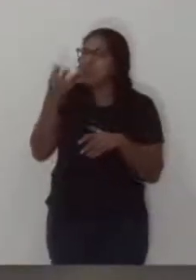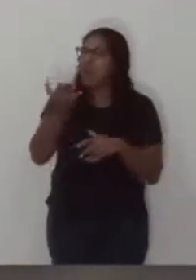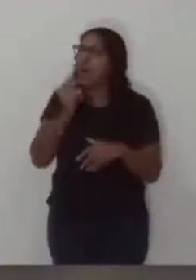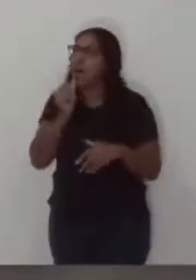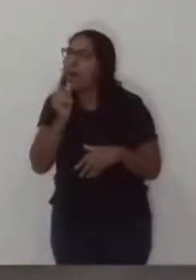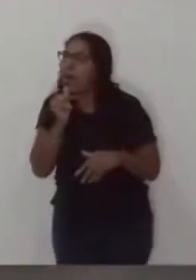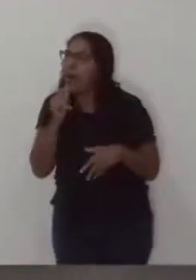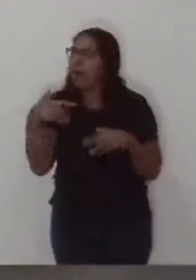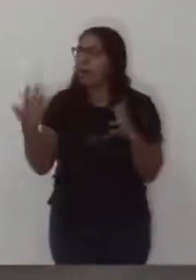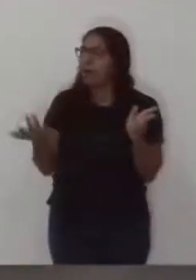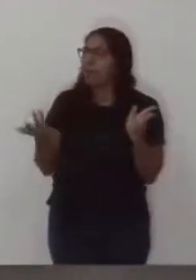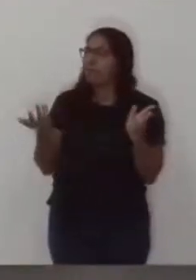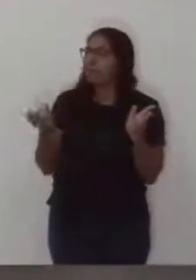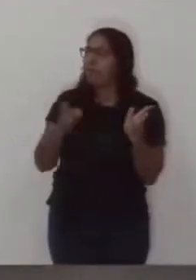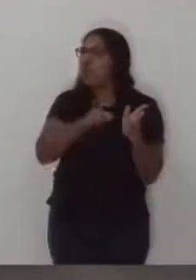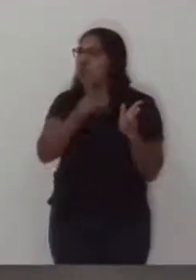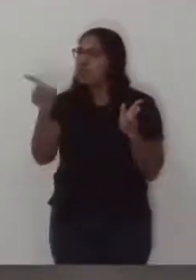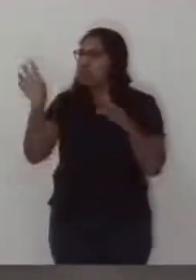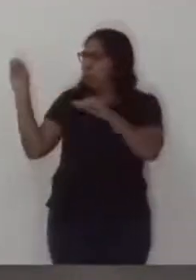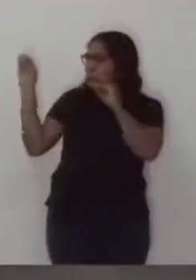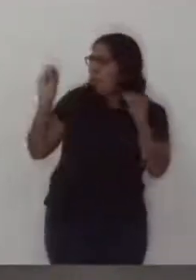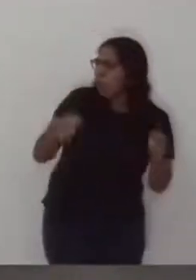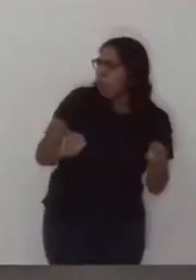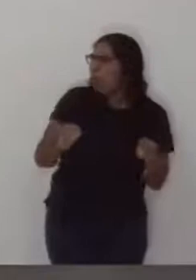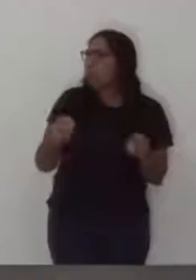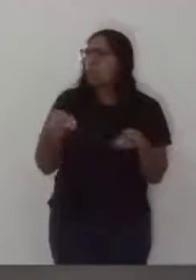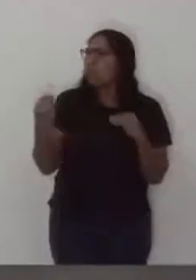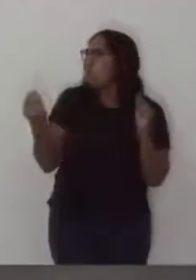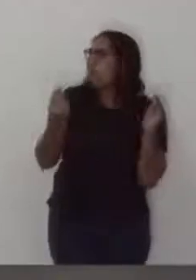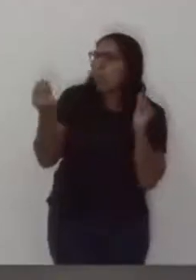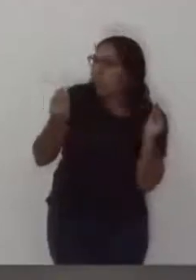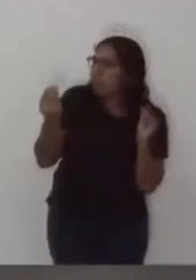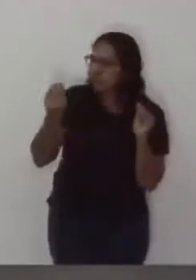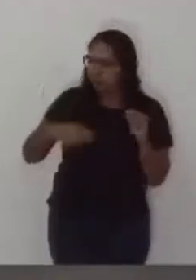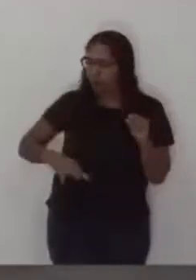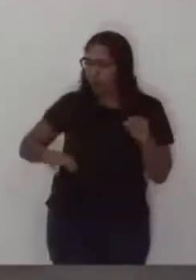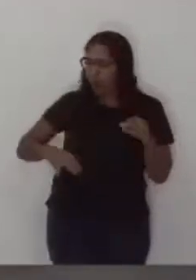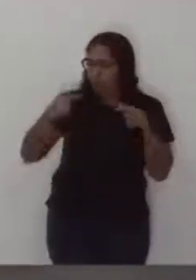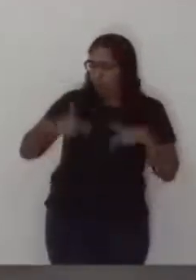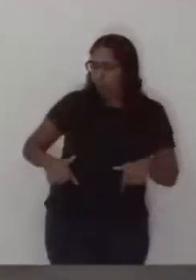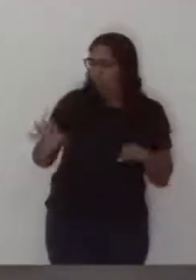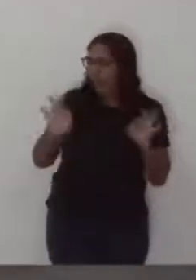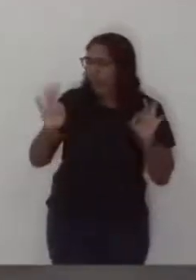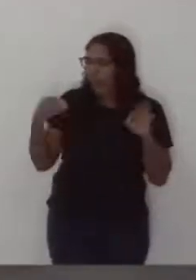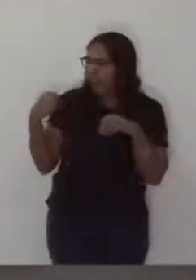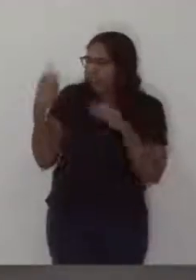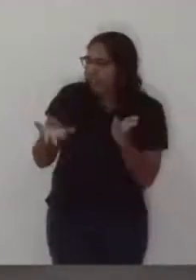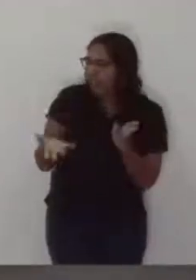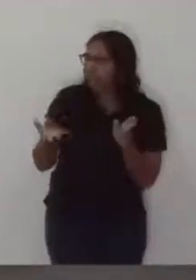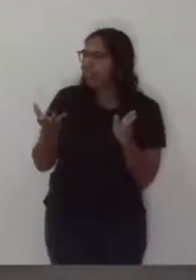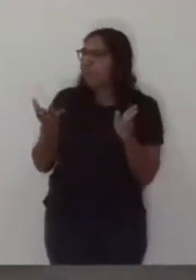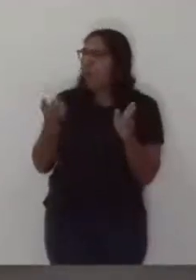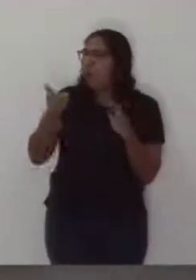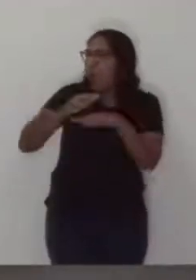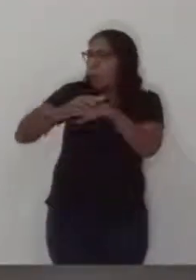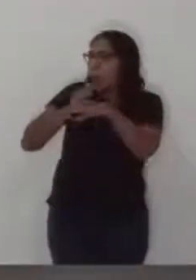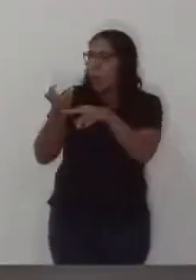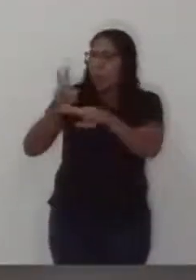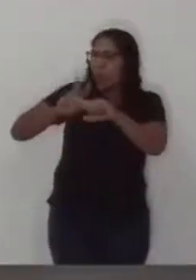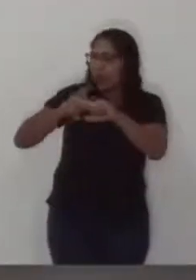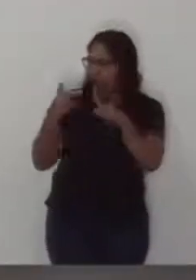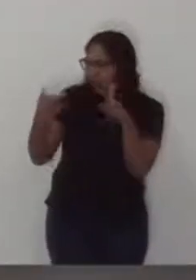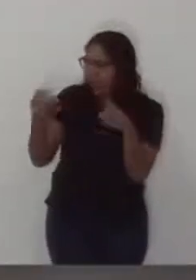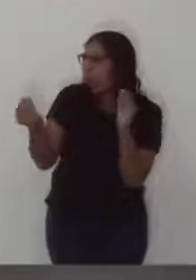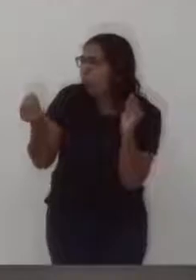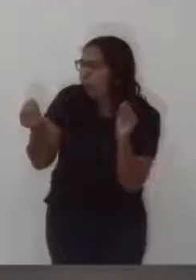de beber? Quando foi que te vimos como estrangeiro e te recebemos em casa, e sem roupa te vestimos? Quando foi que te vimos doente ou preso e fomos te